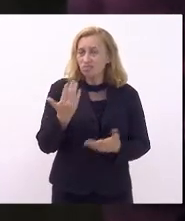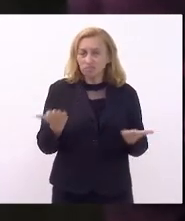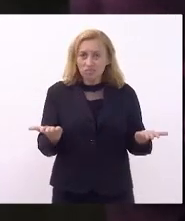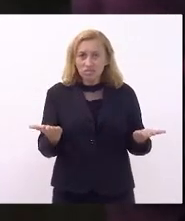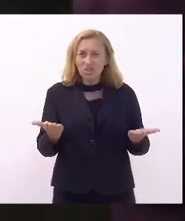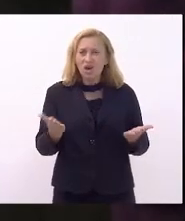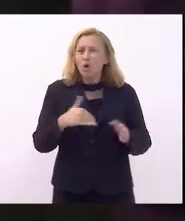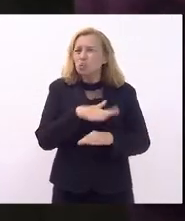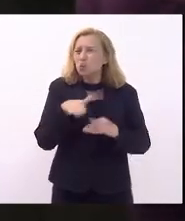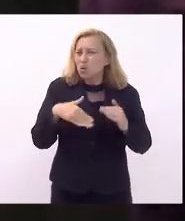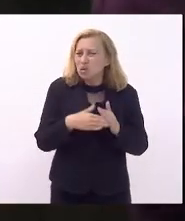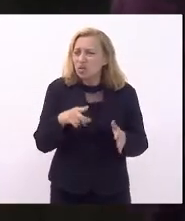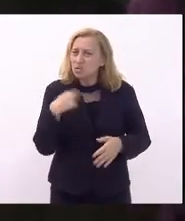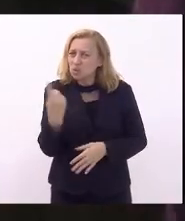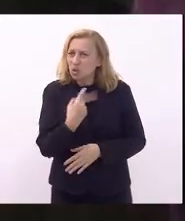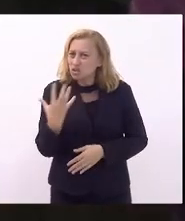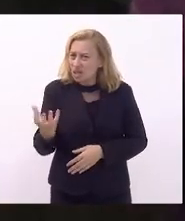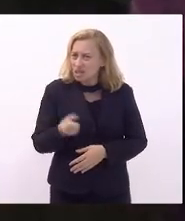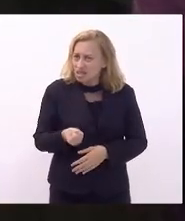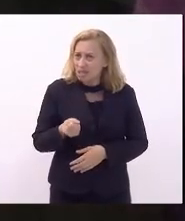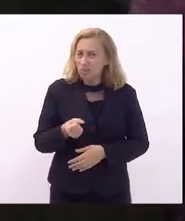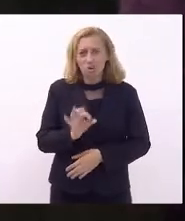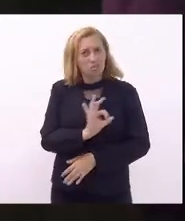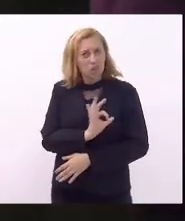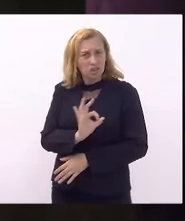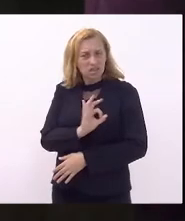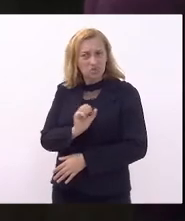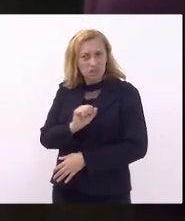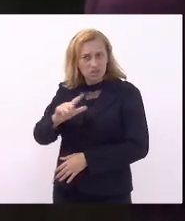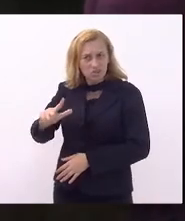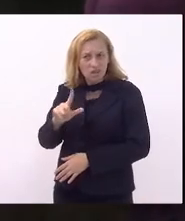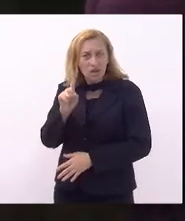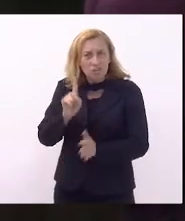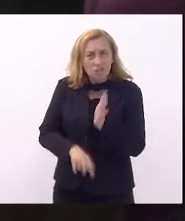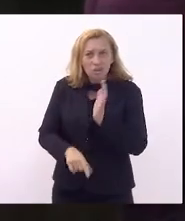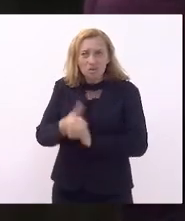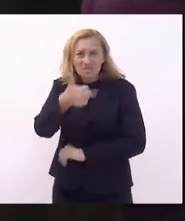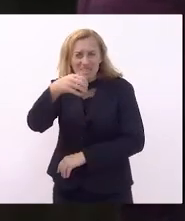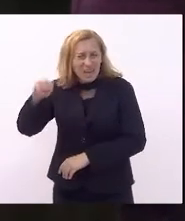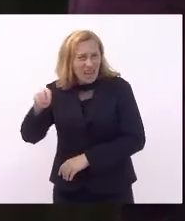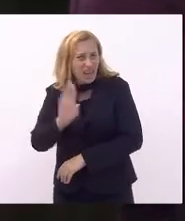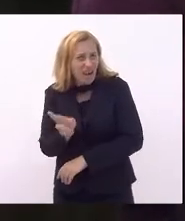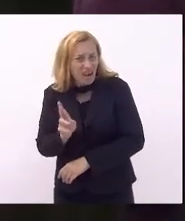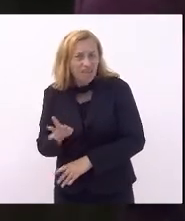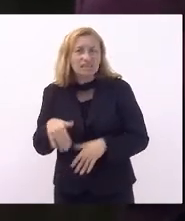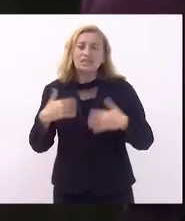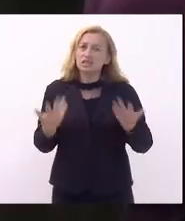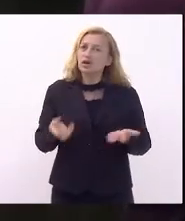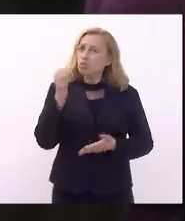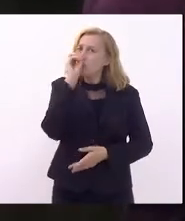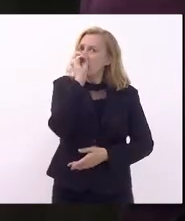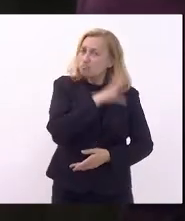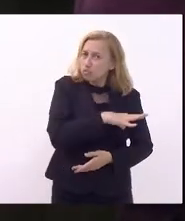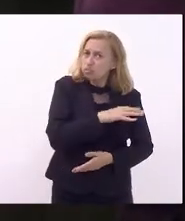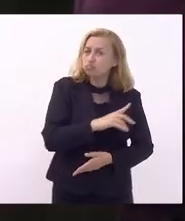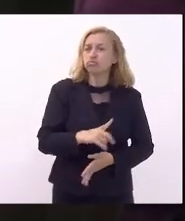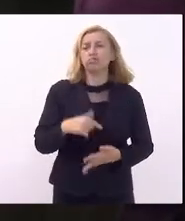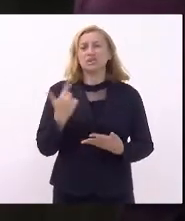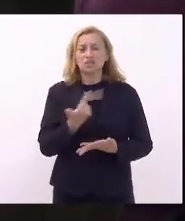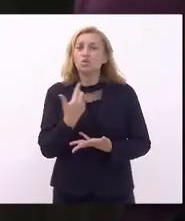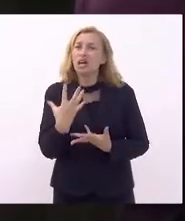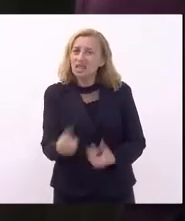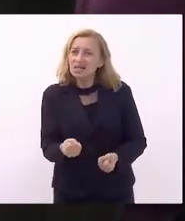ao todo, nós recebemos, nós, policiais civis, menos 100 reais. Então, é um absurdo que a gente